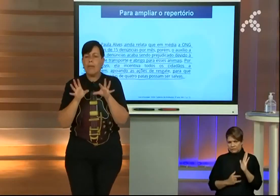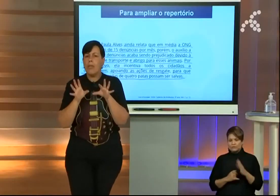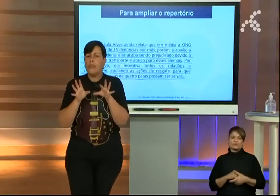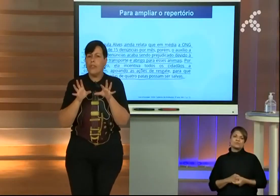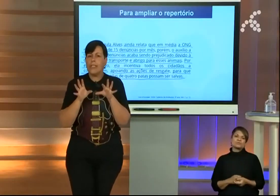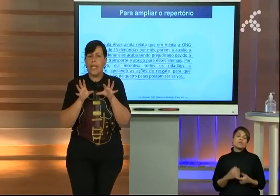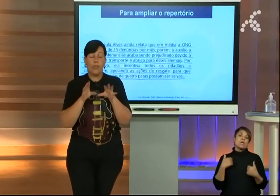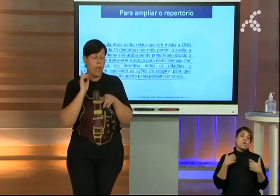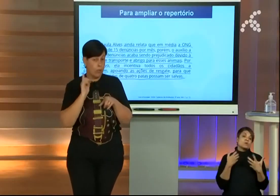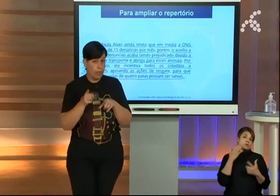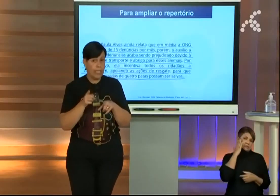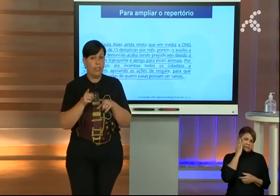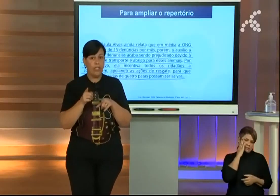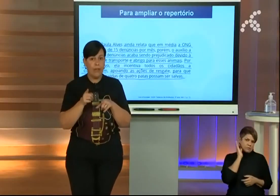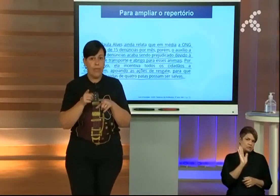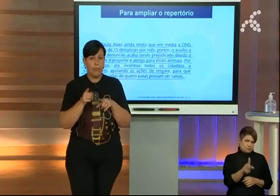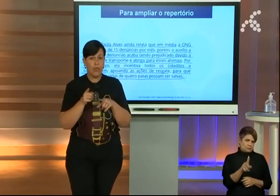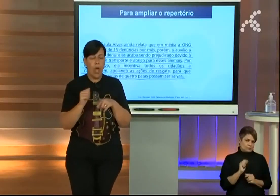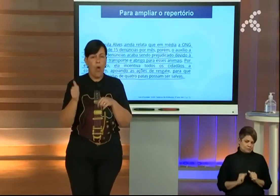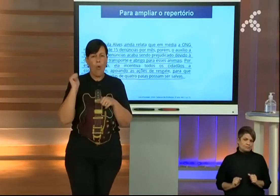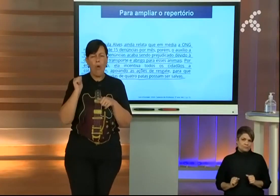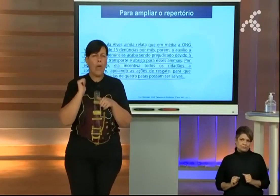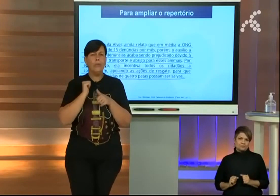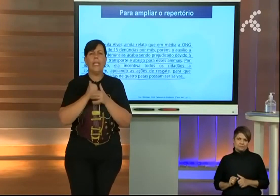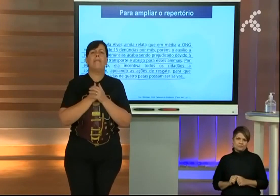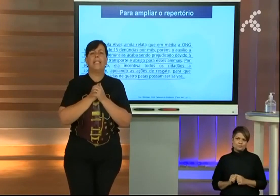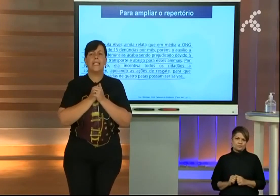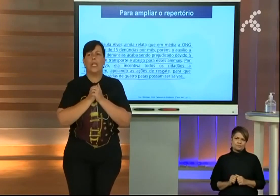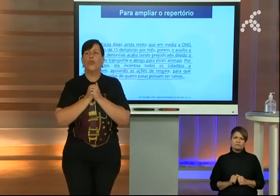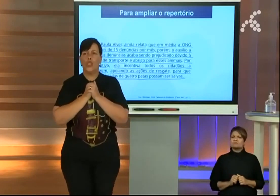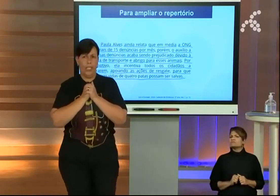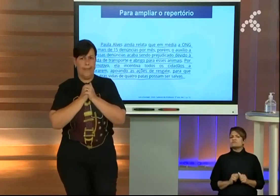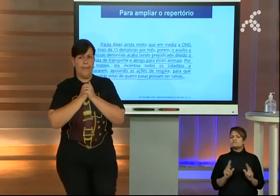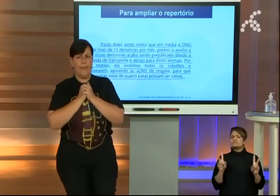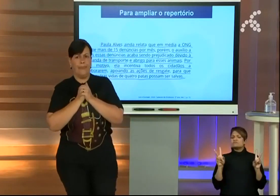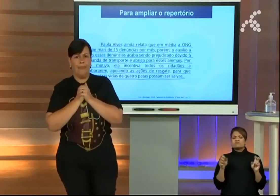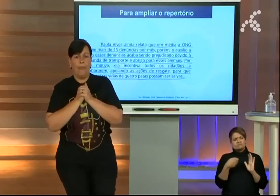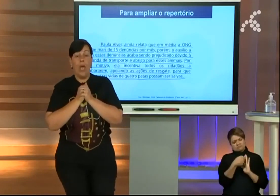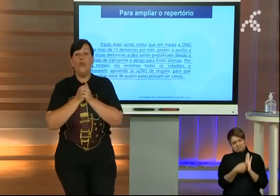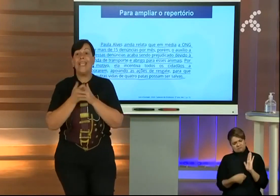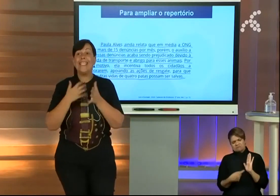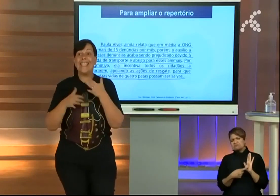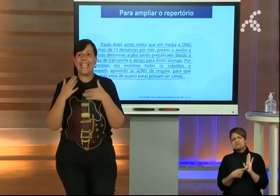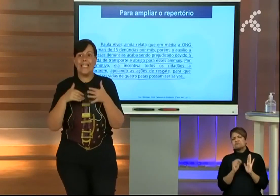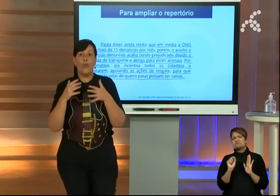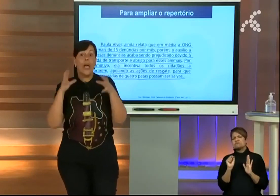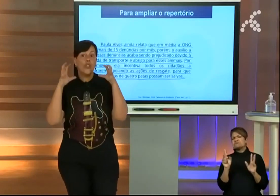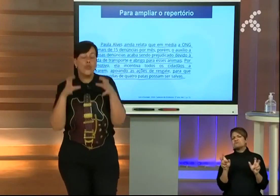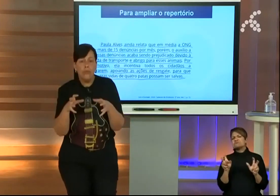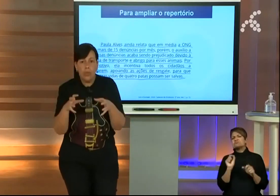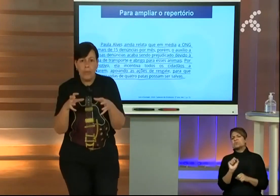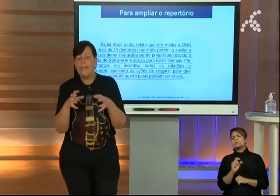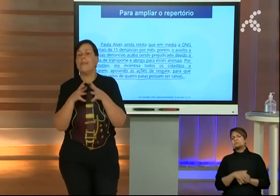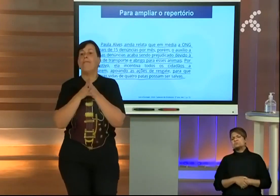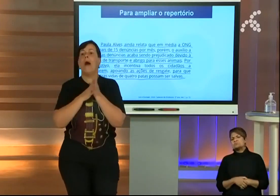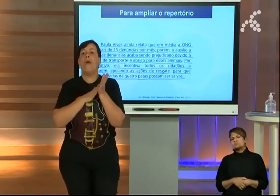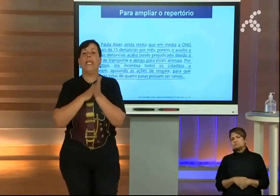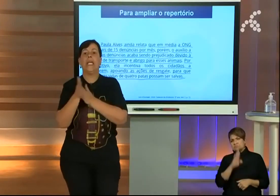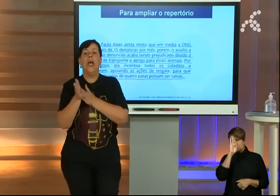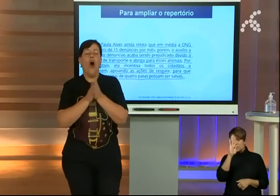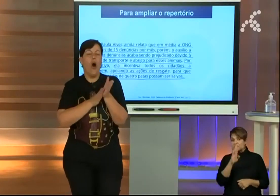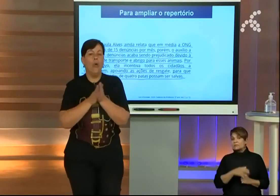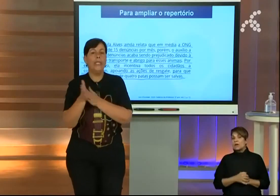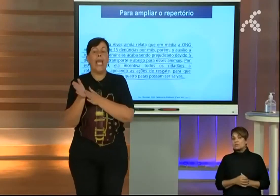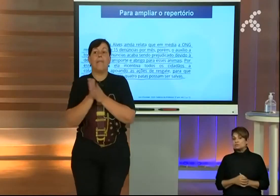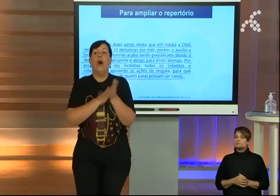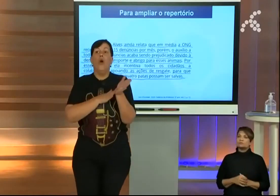Quero saber de vocês, um assunto até que nós já vimos. Qual é o tema dessa notícia? Do que se trata? O assunto principal